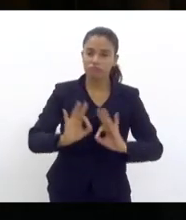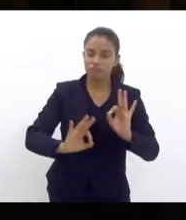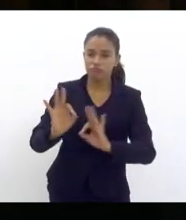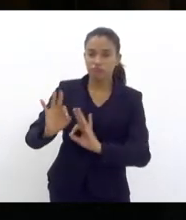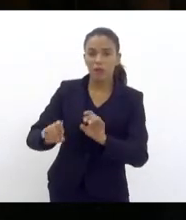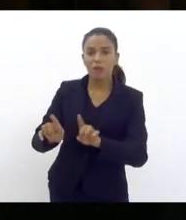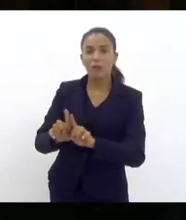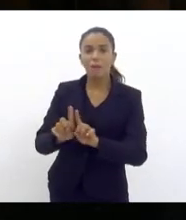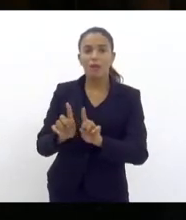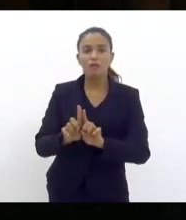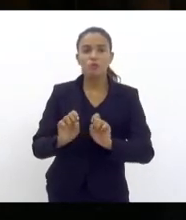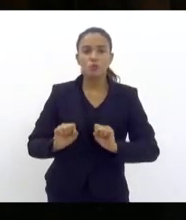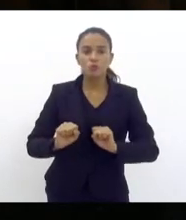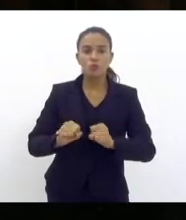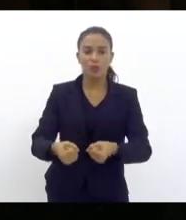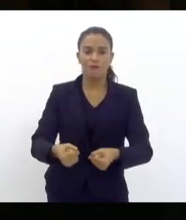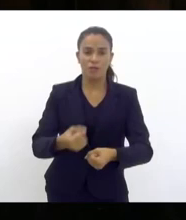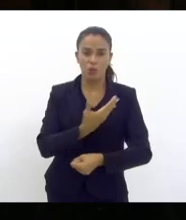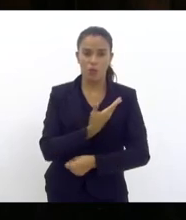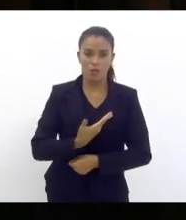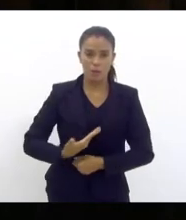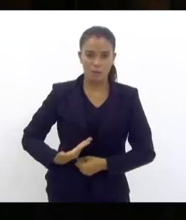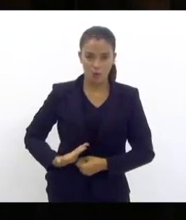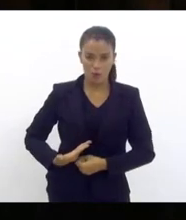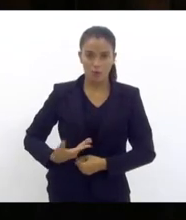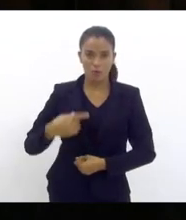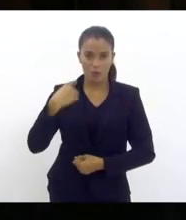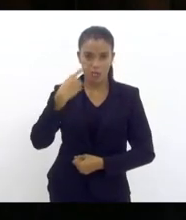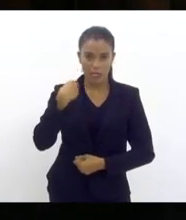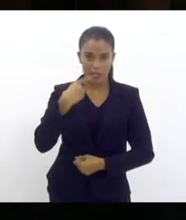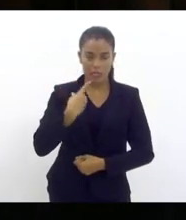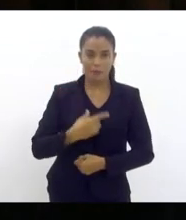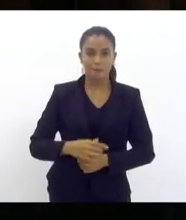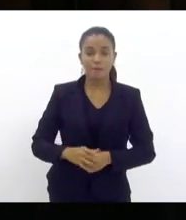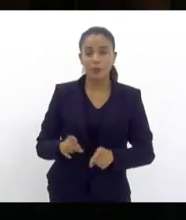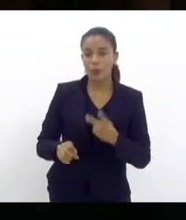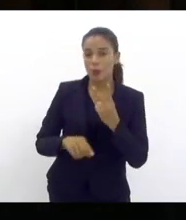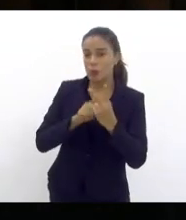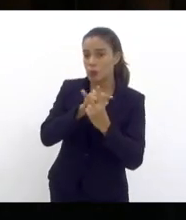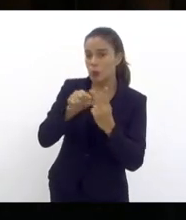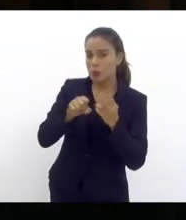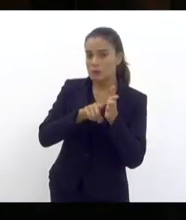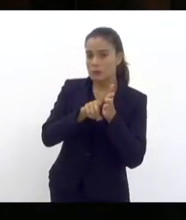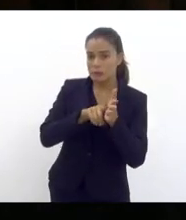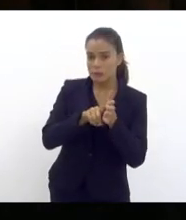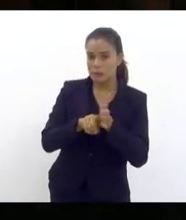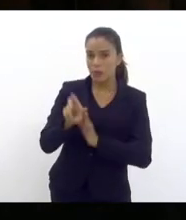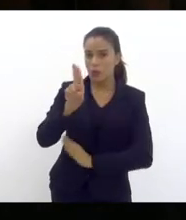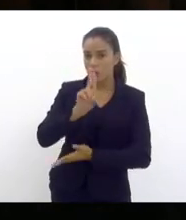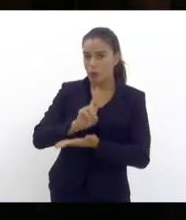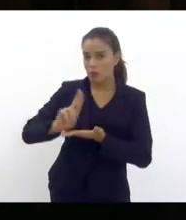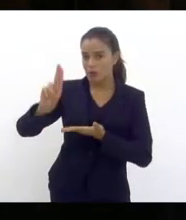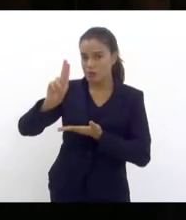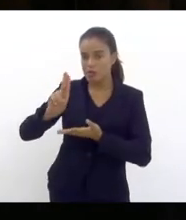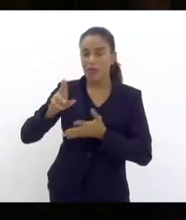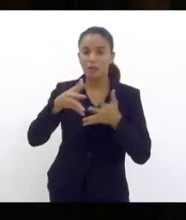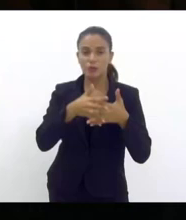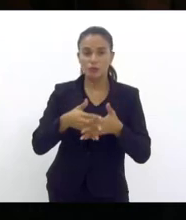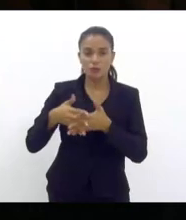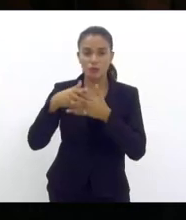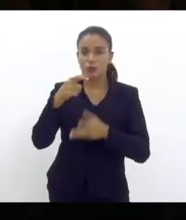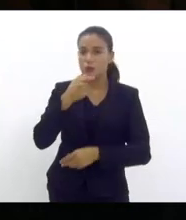com a Defensoria Pública e também com duas pesquisadoras de duas universidades do Reino Unido.